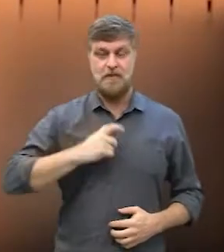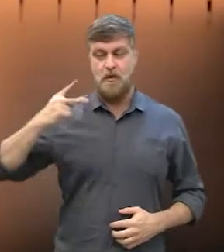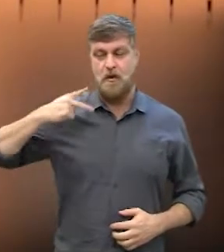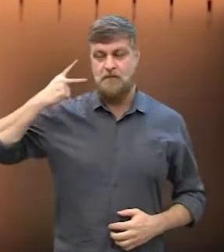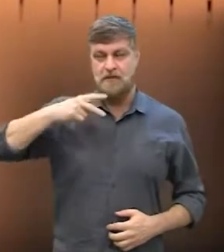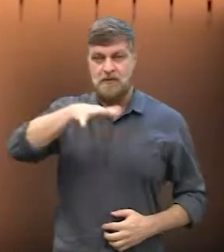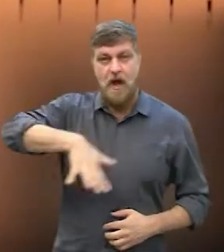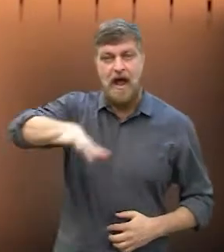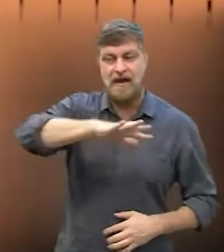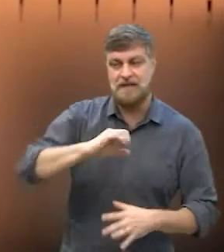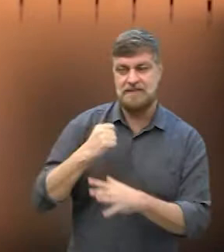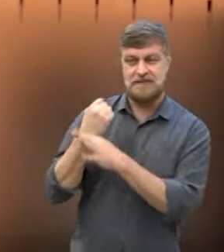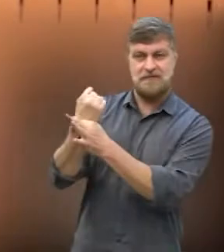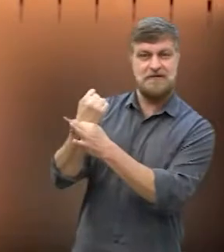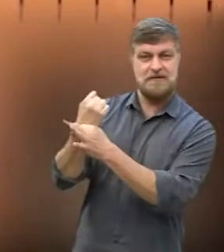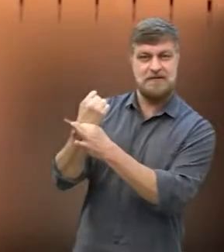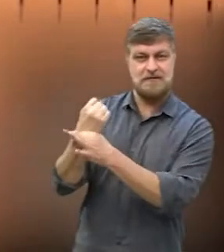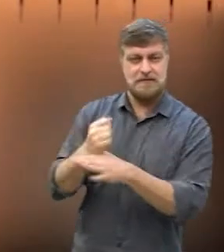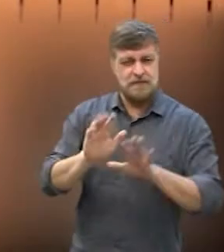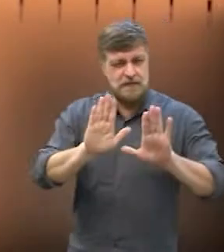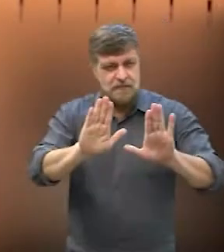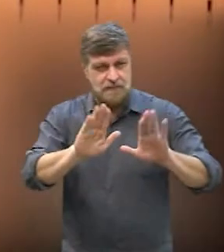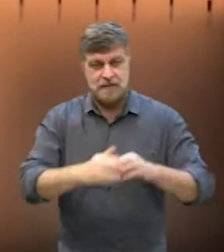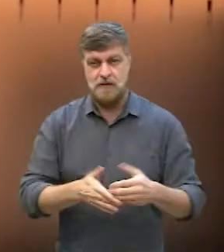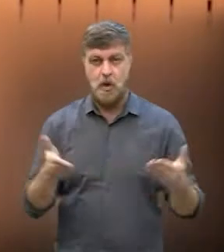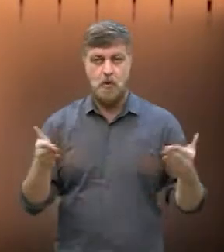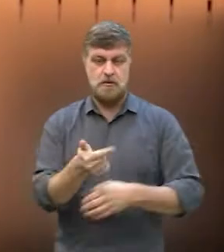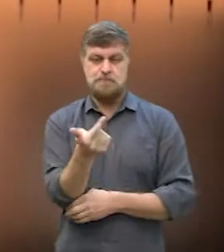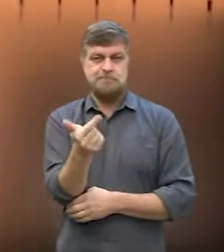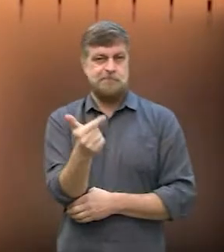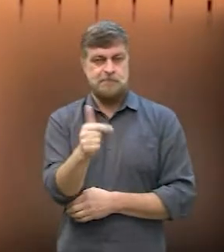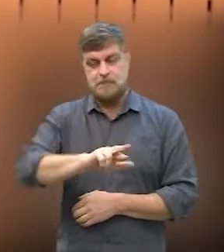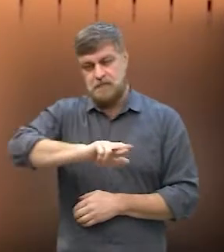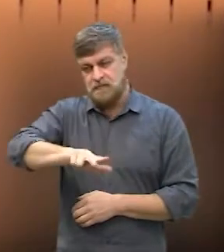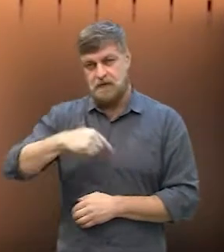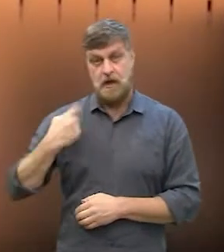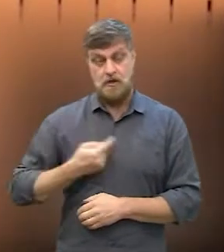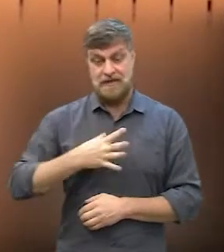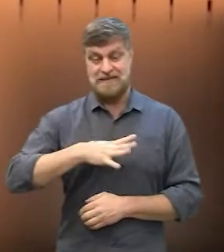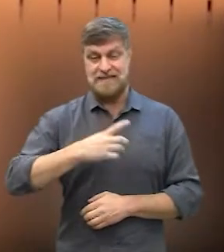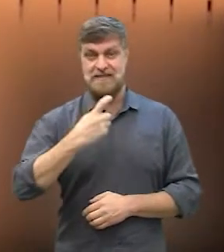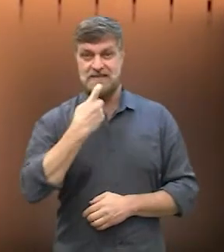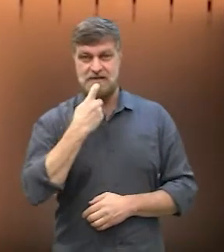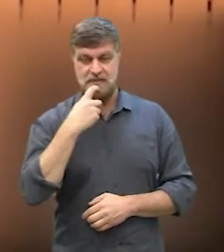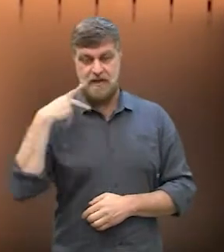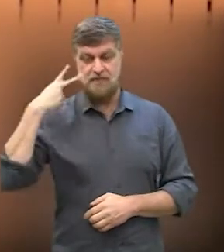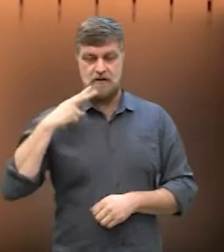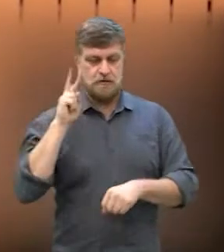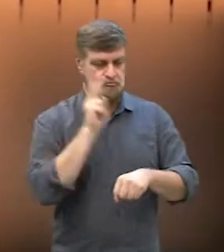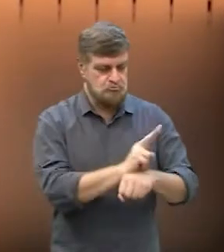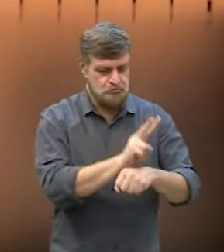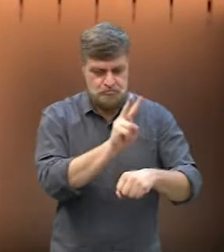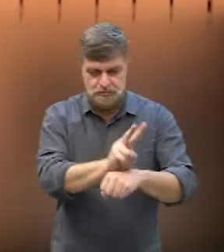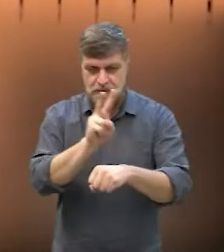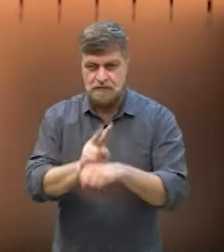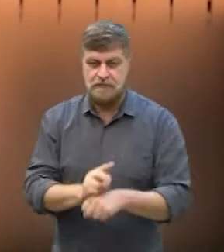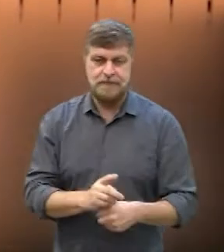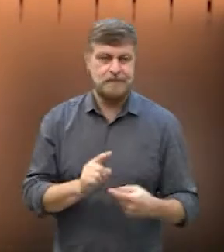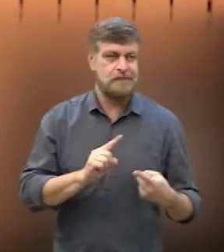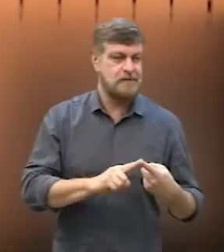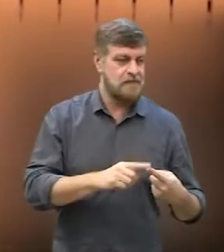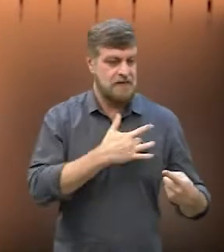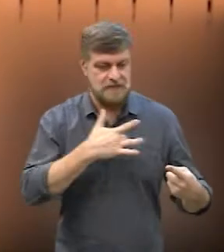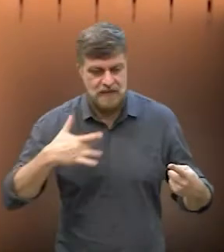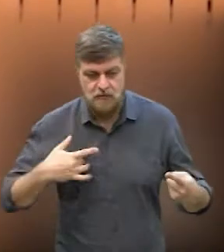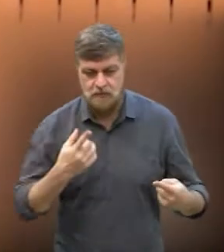vezes, né, como vereador da área da segurança, mas a gente hoje não tem mais isso, são os vereadores da cidade de Campinas, a gente fala